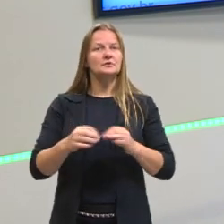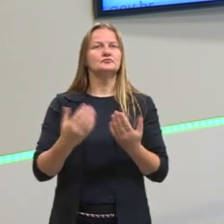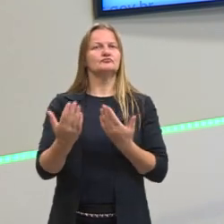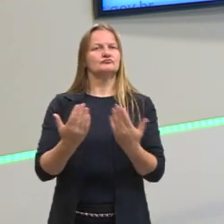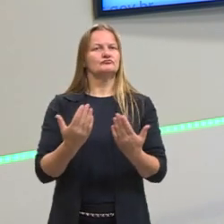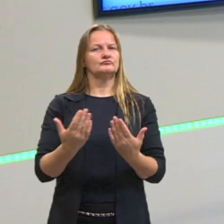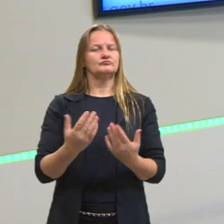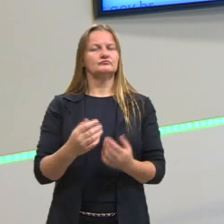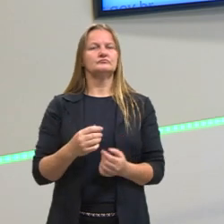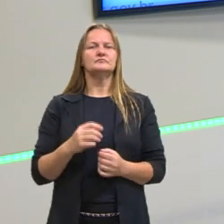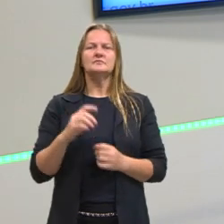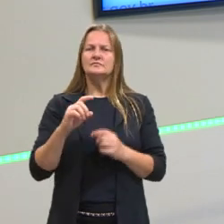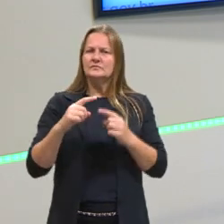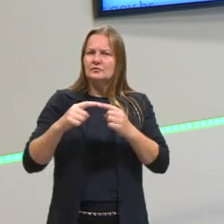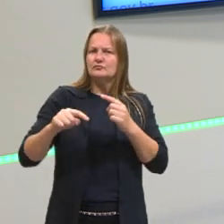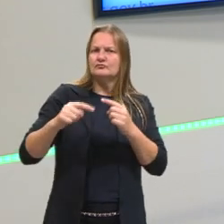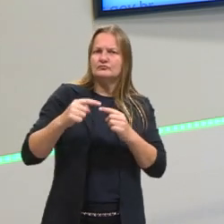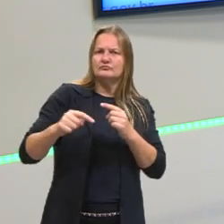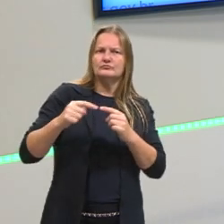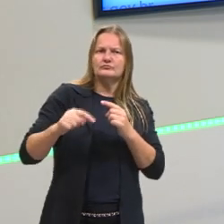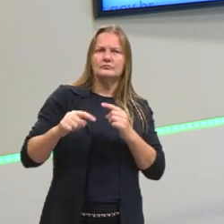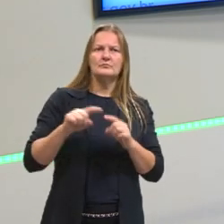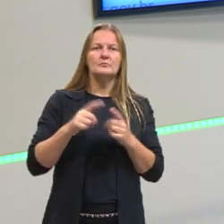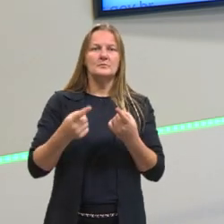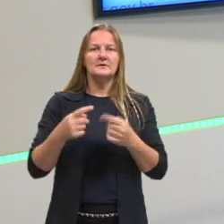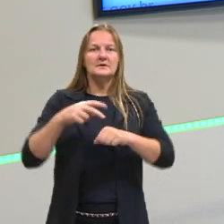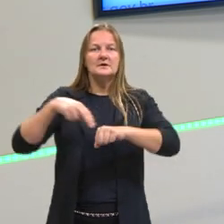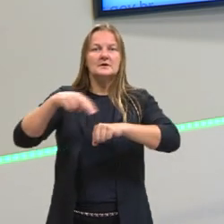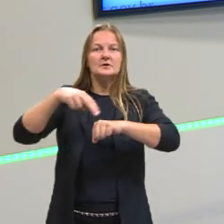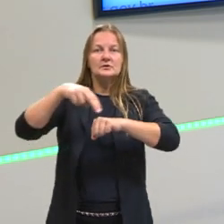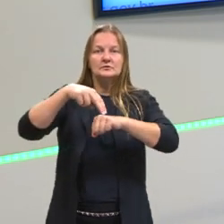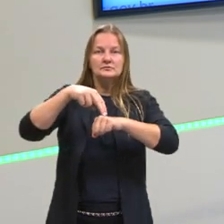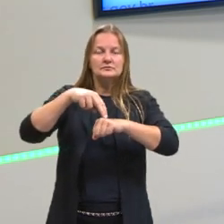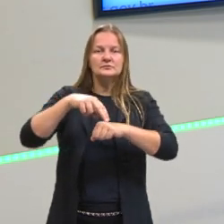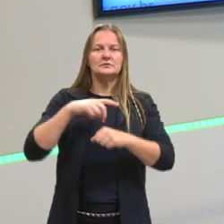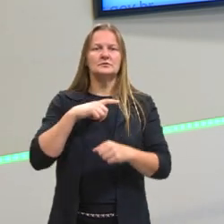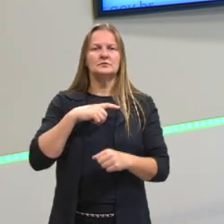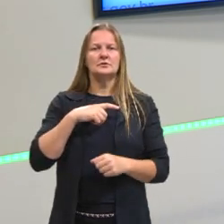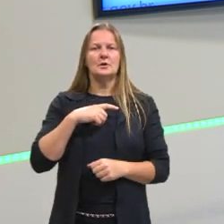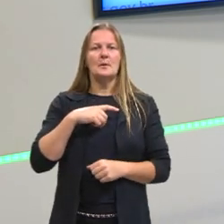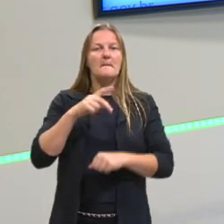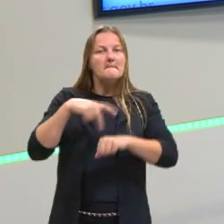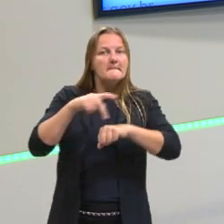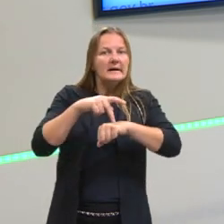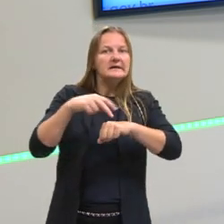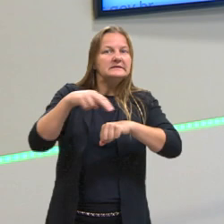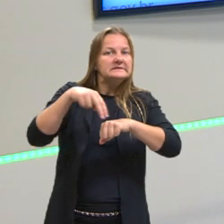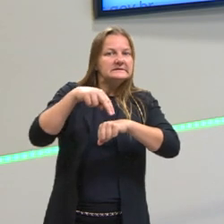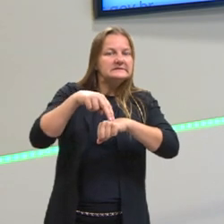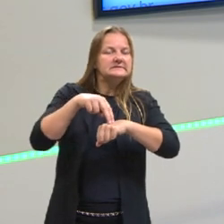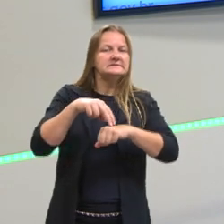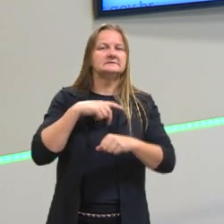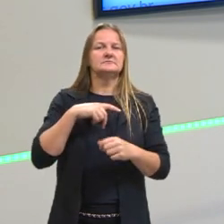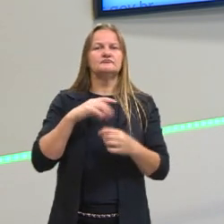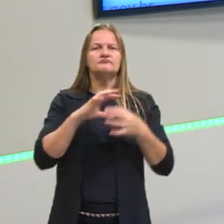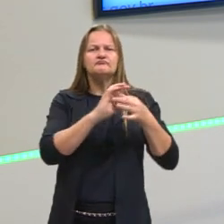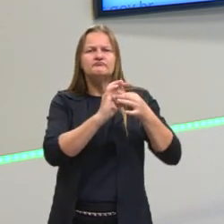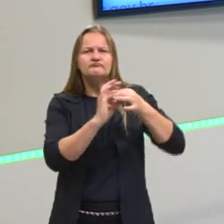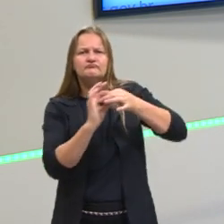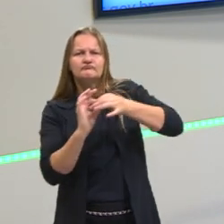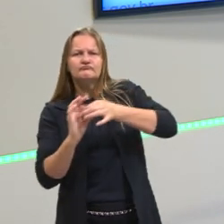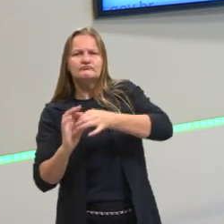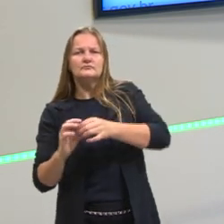enfim, suas discordâncias, mas que a nação, enfim, quanto uma nação for mais coesa nos seus objetivos,